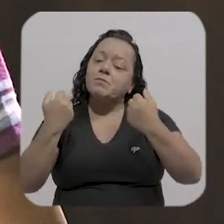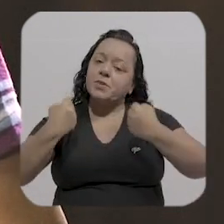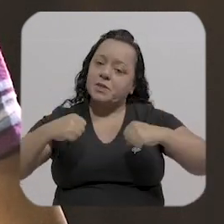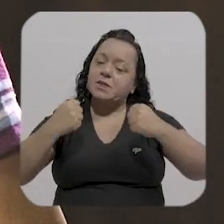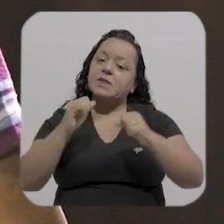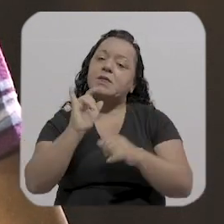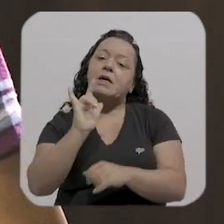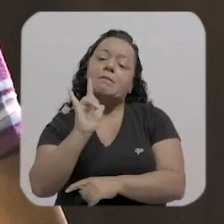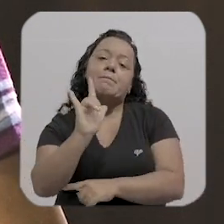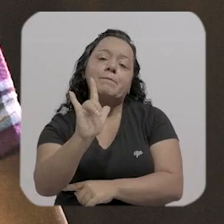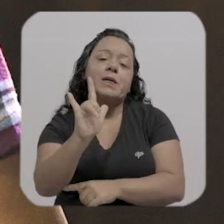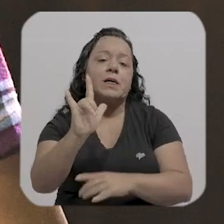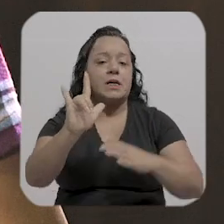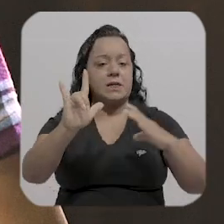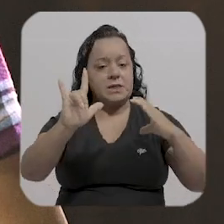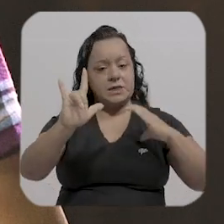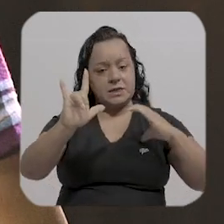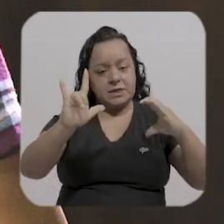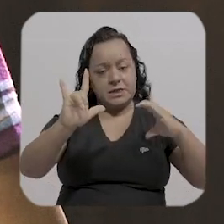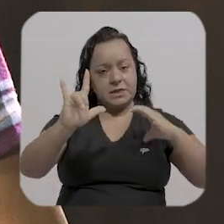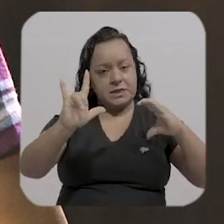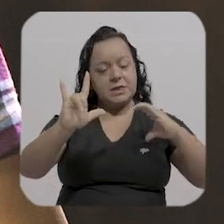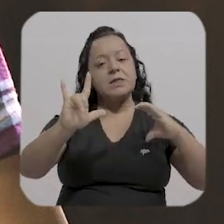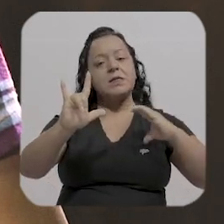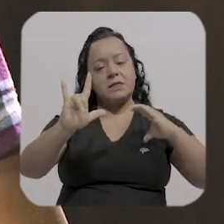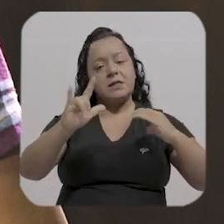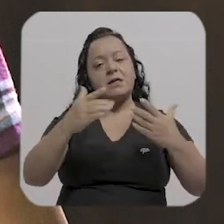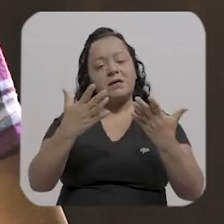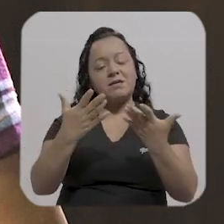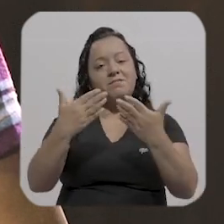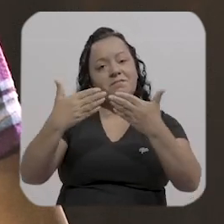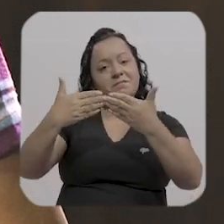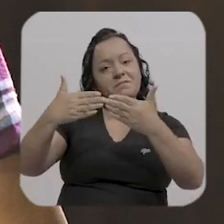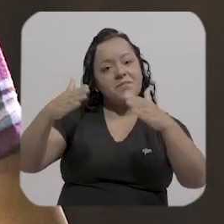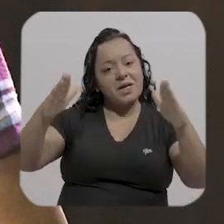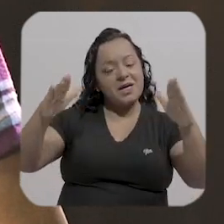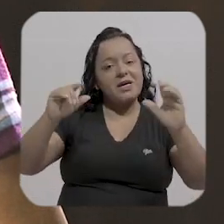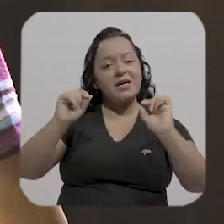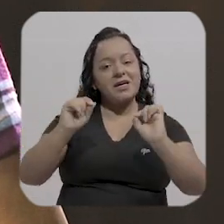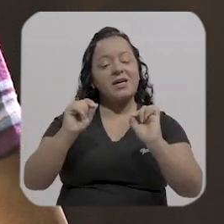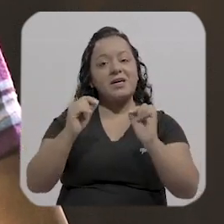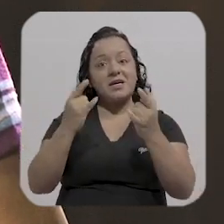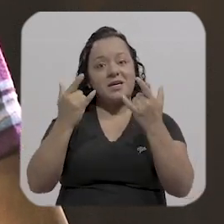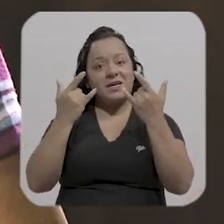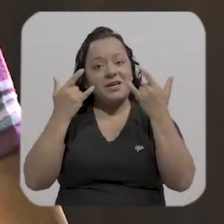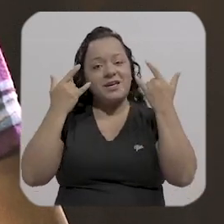você possa conhecê-la mas se você violenta a cidade